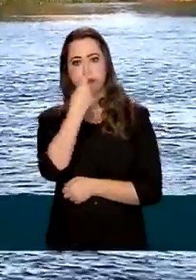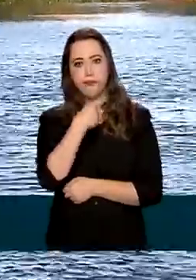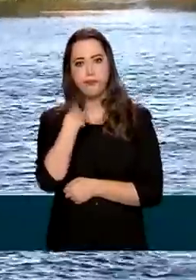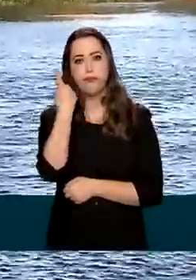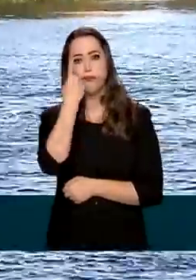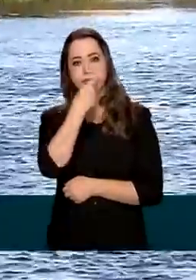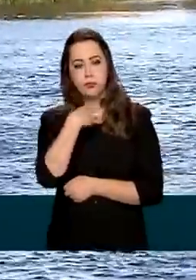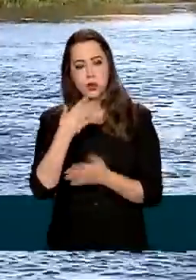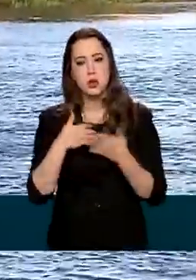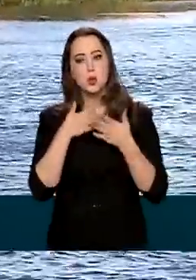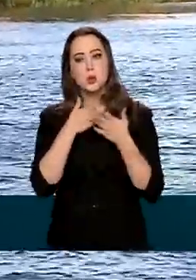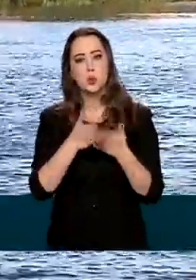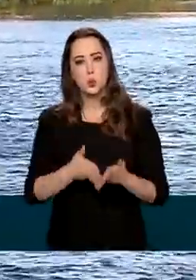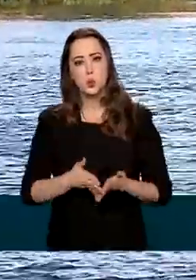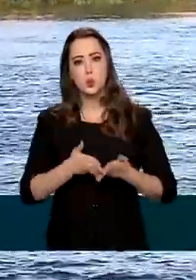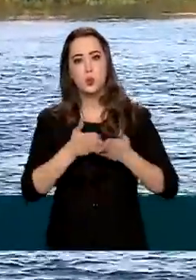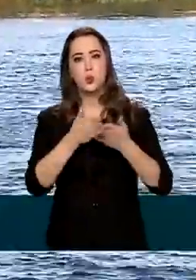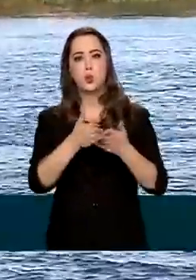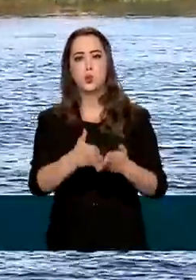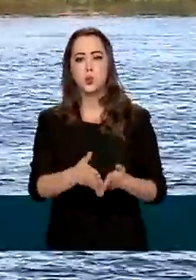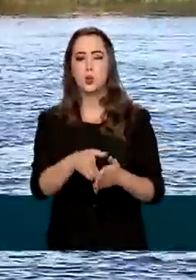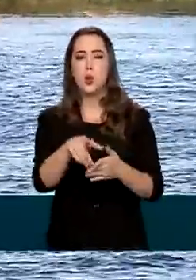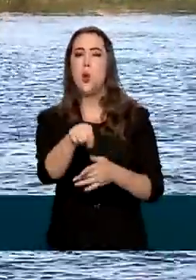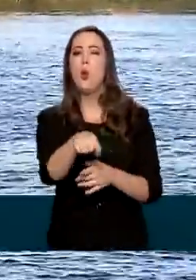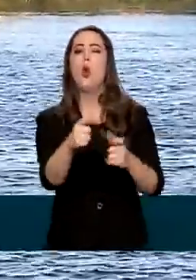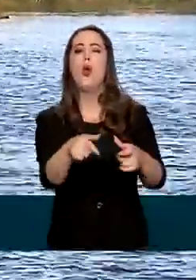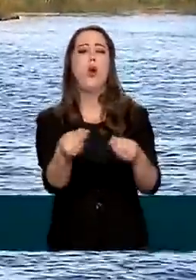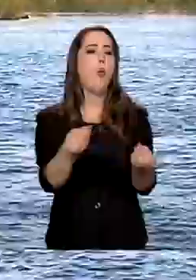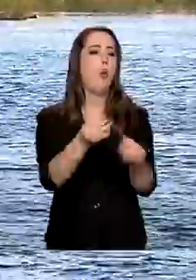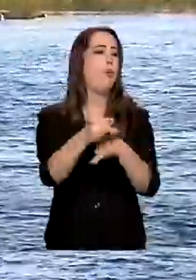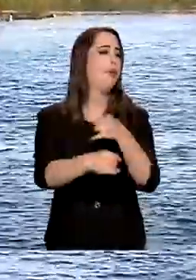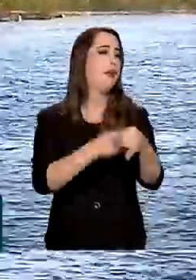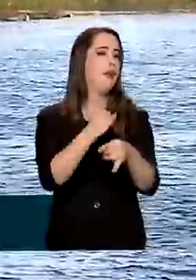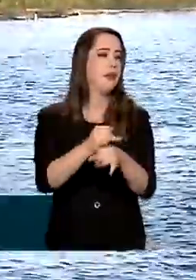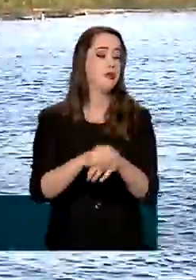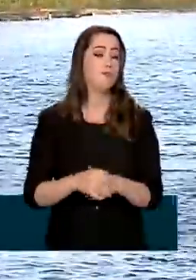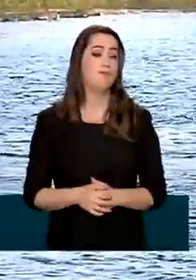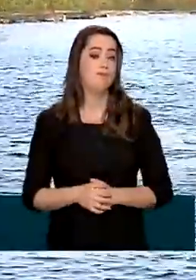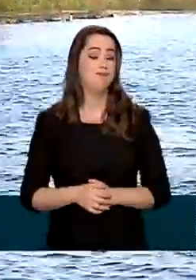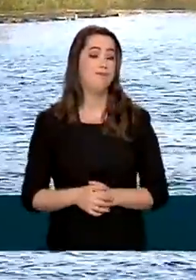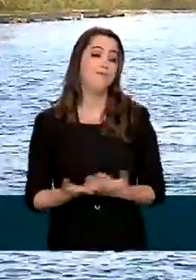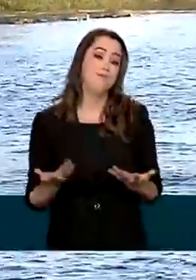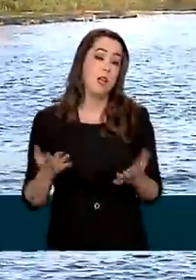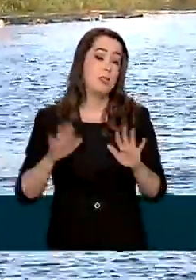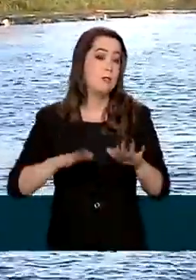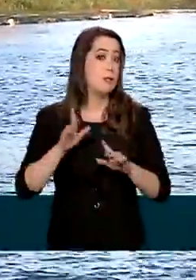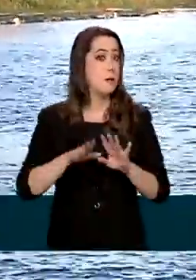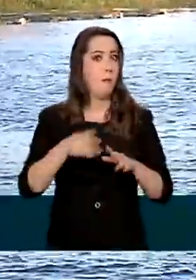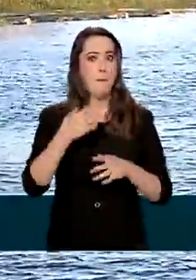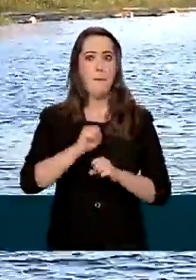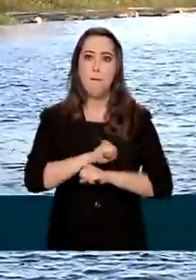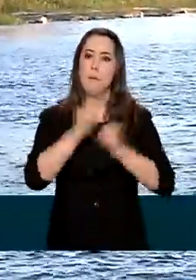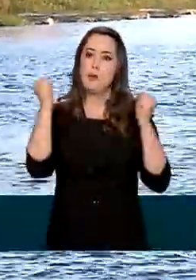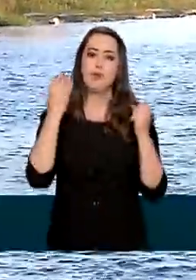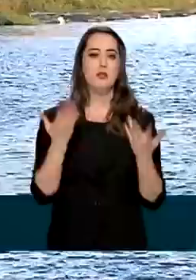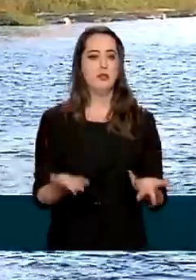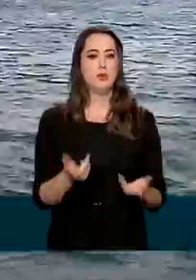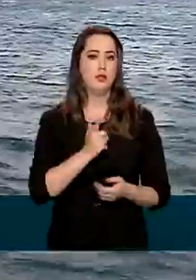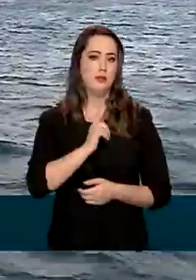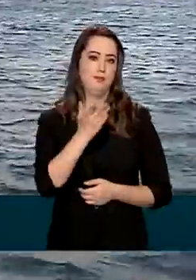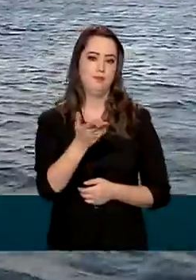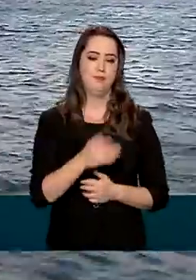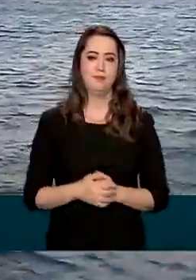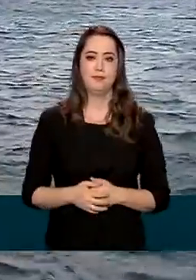Nessas regiões, serviços importantes de acesso à comunicação, como a internet, pareciam impossíveis de se tornar realidade.